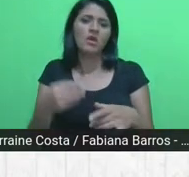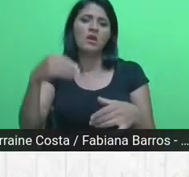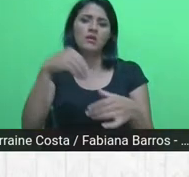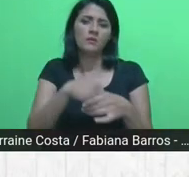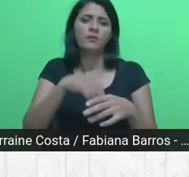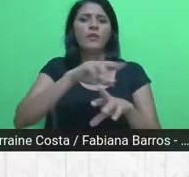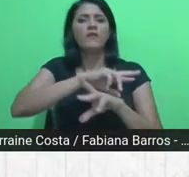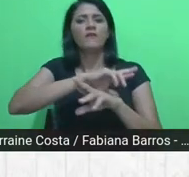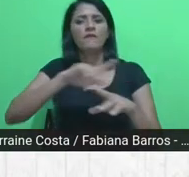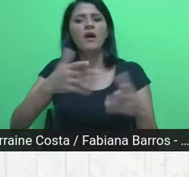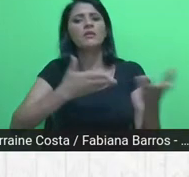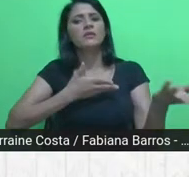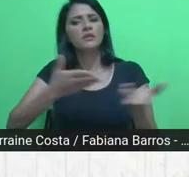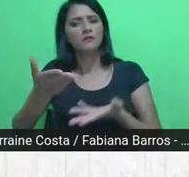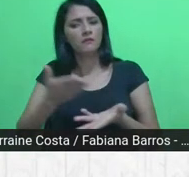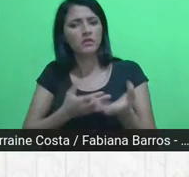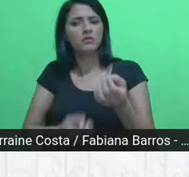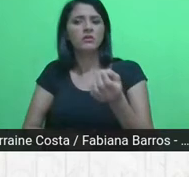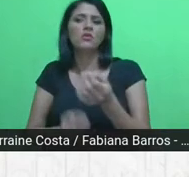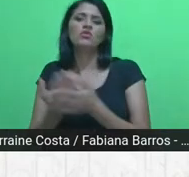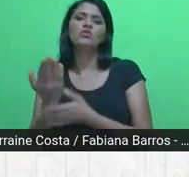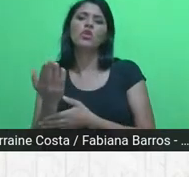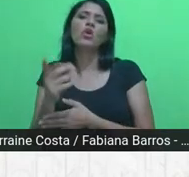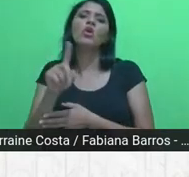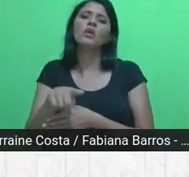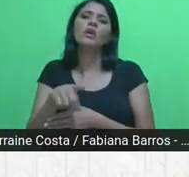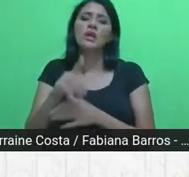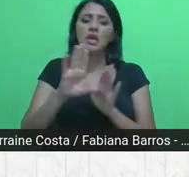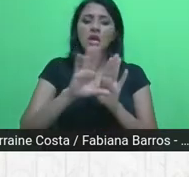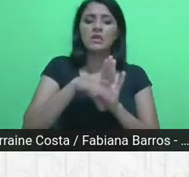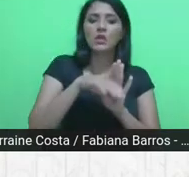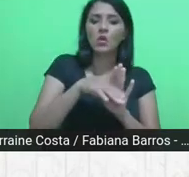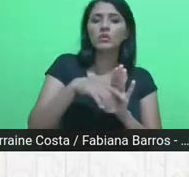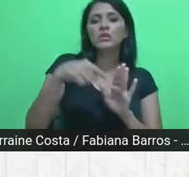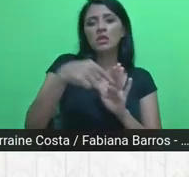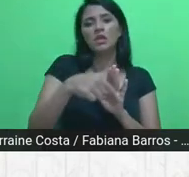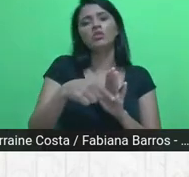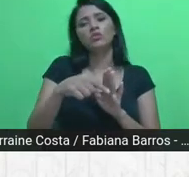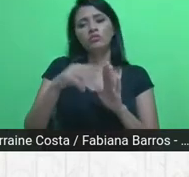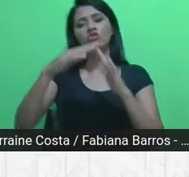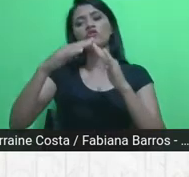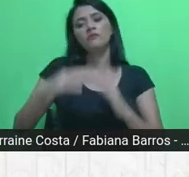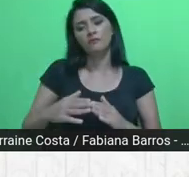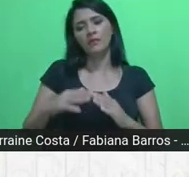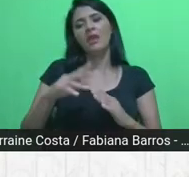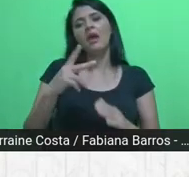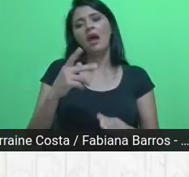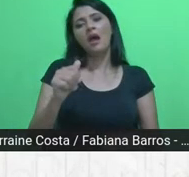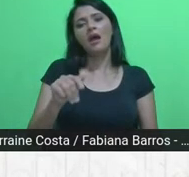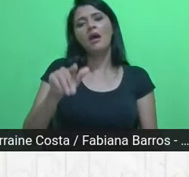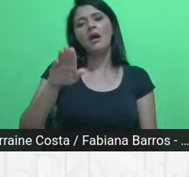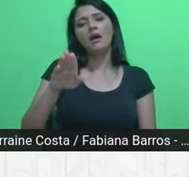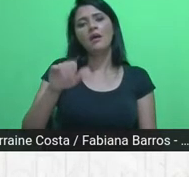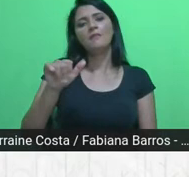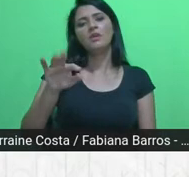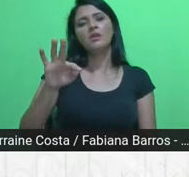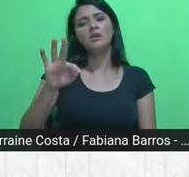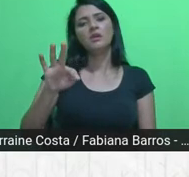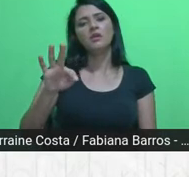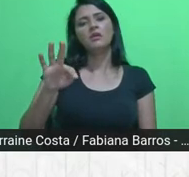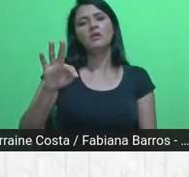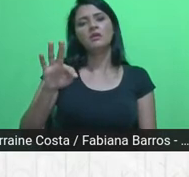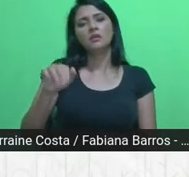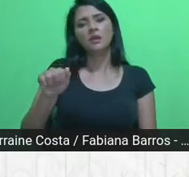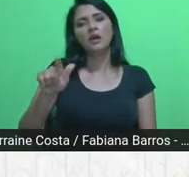serviços que constroem o conceito de habitabilidade. Então, esses projetos que